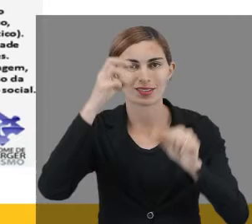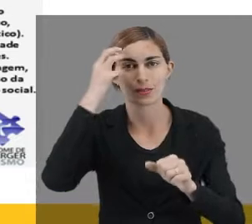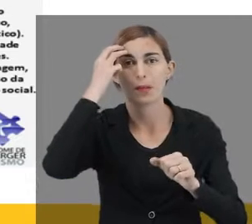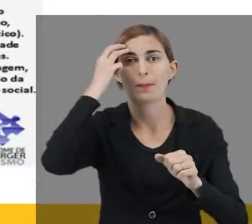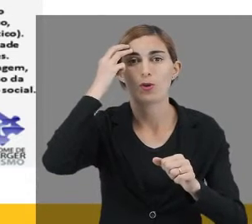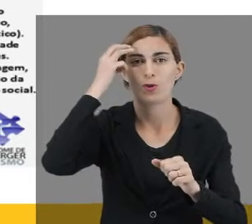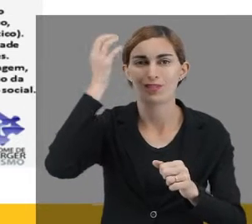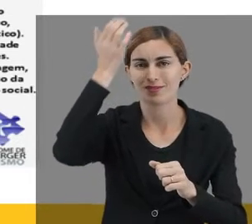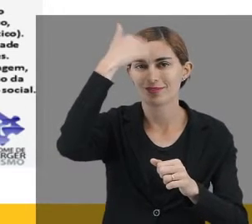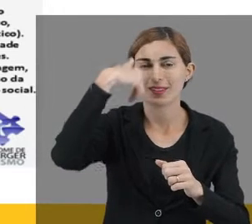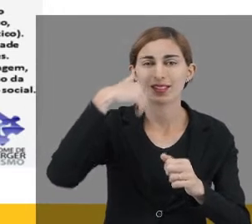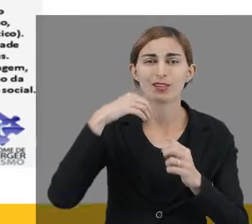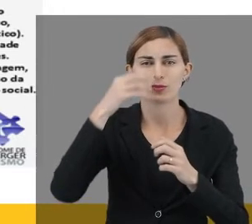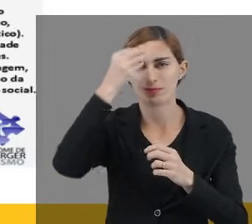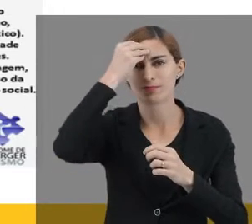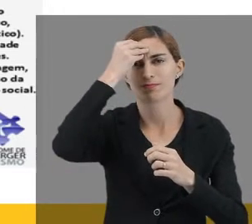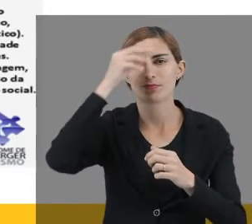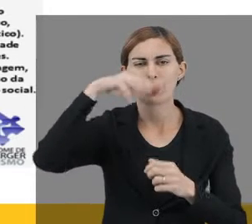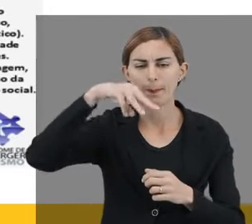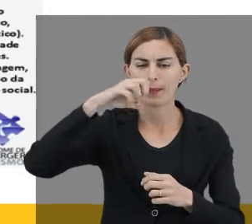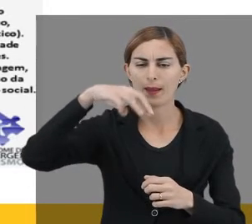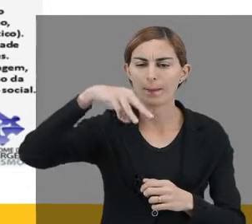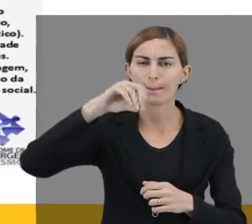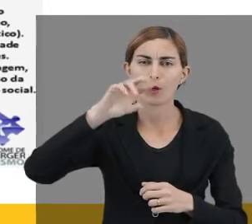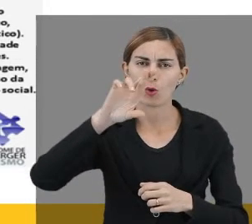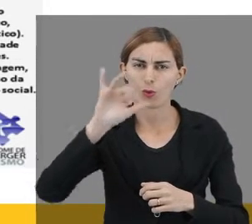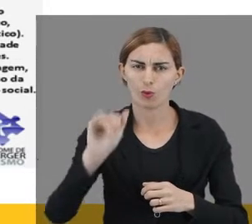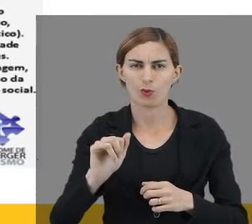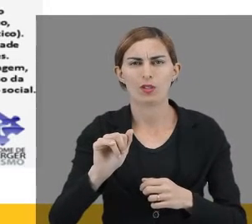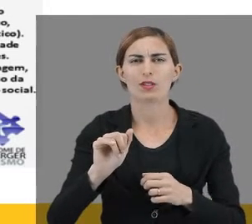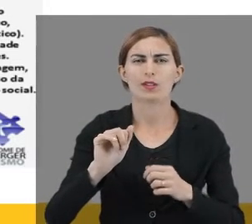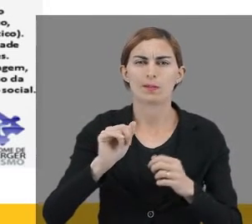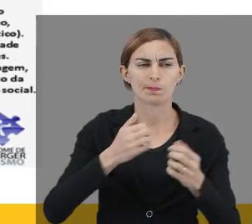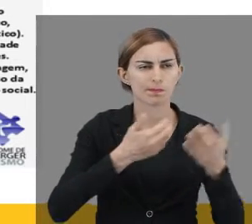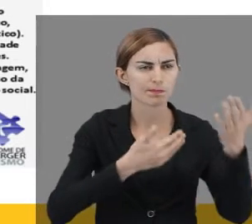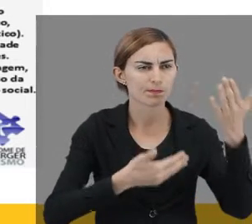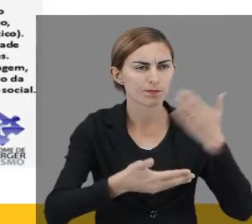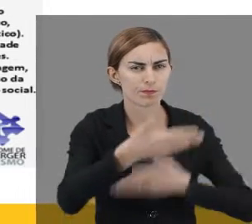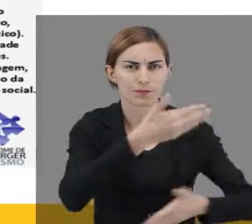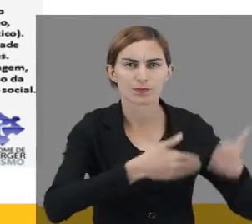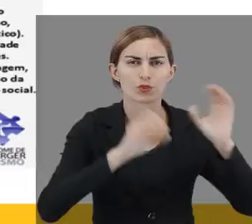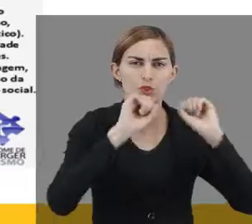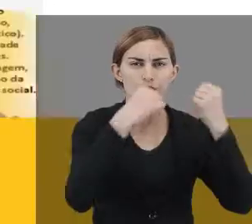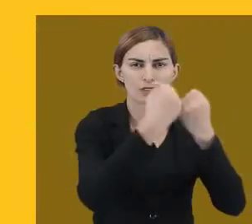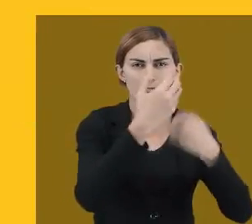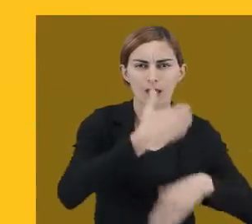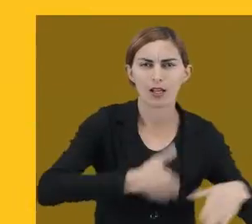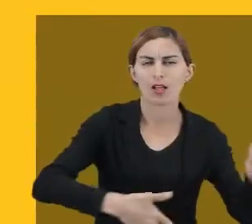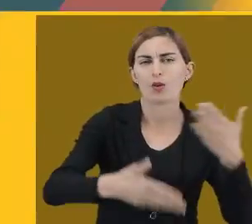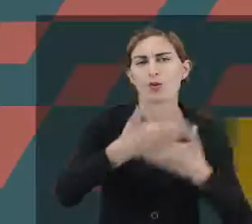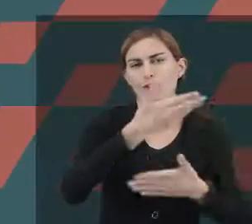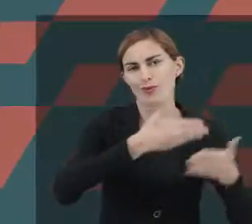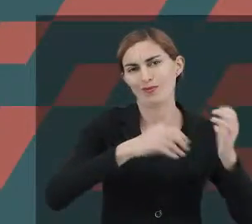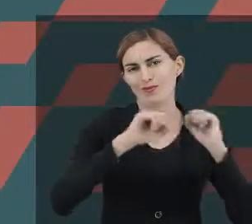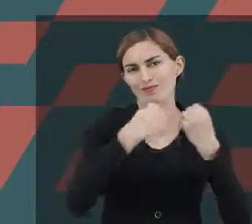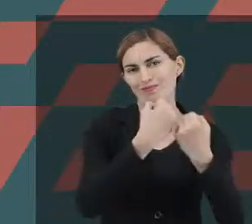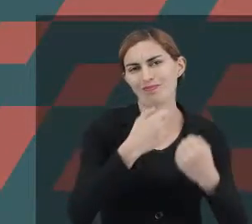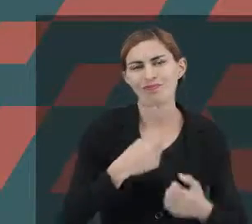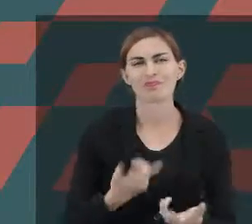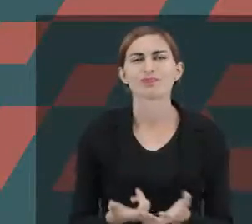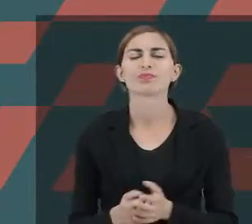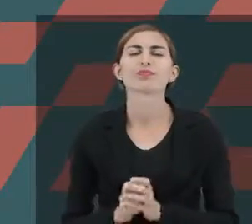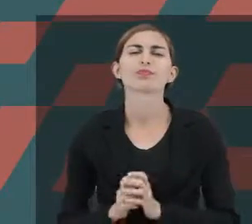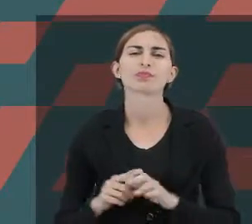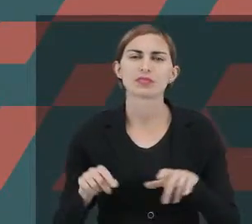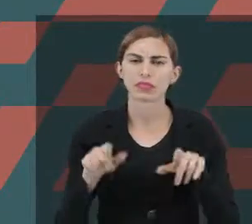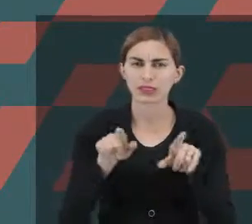atacadas principalmente na memória de curto prazo. Na questão das memórias de aspectos sociais. Por isso que essa interação social, ela está